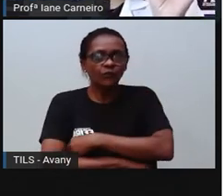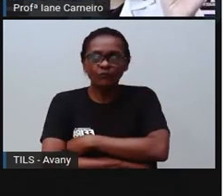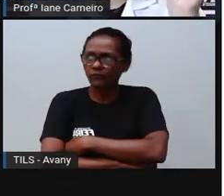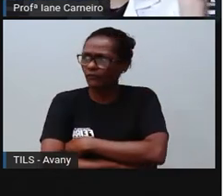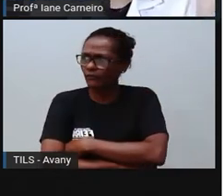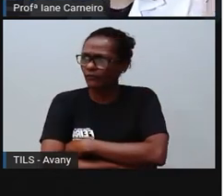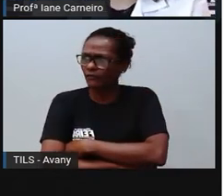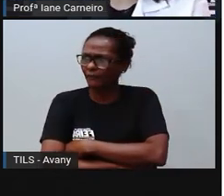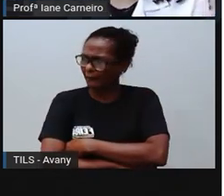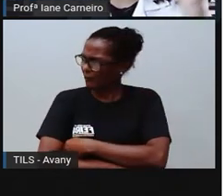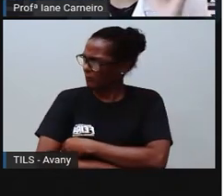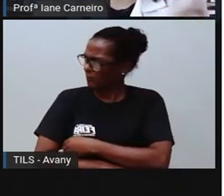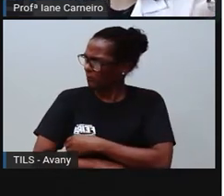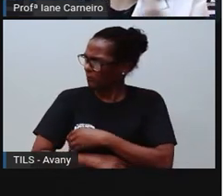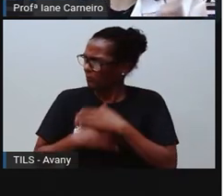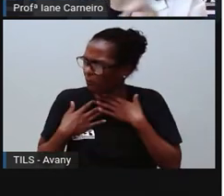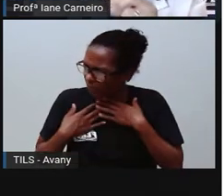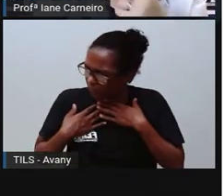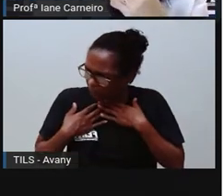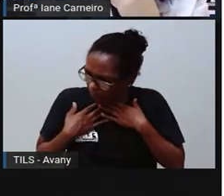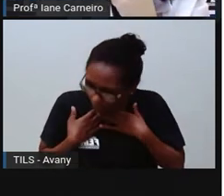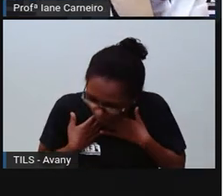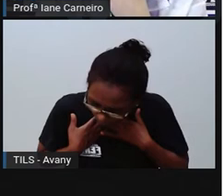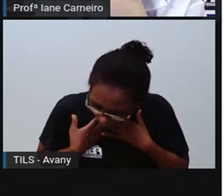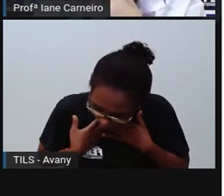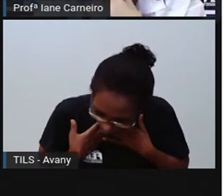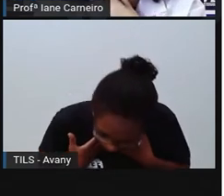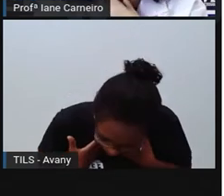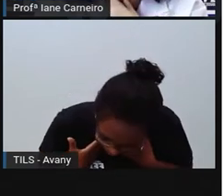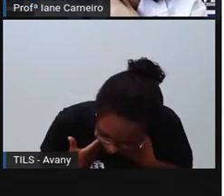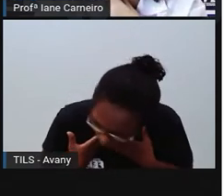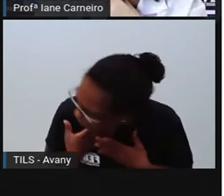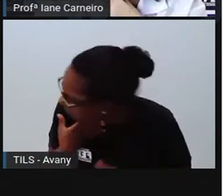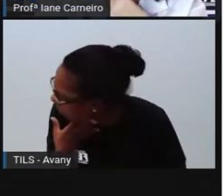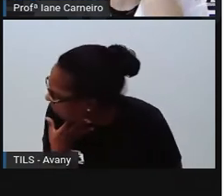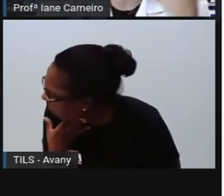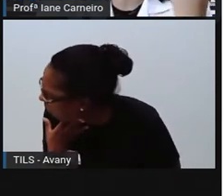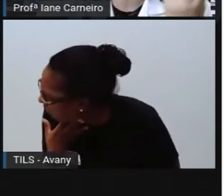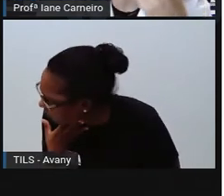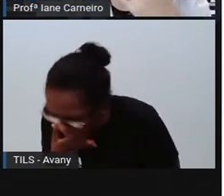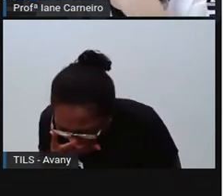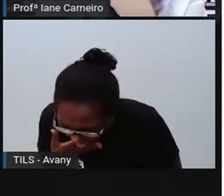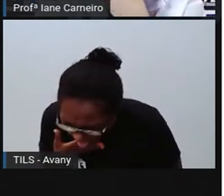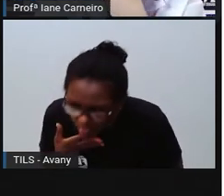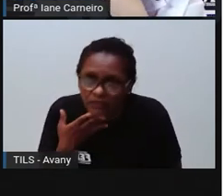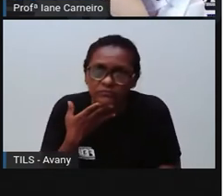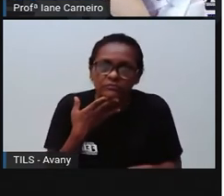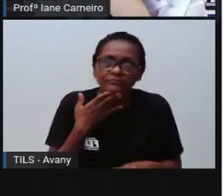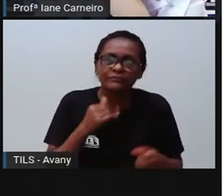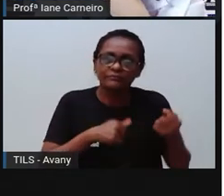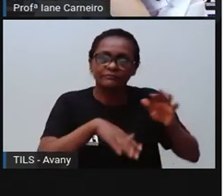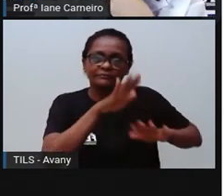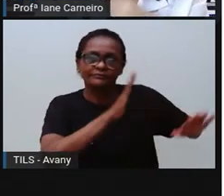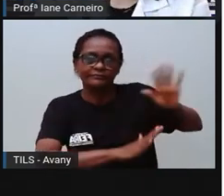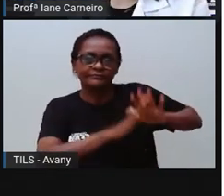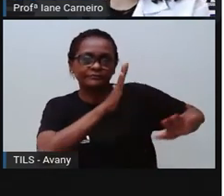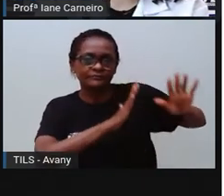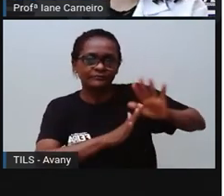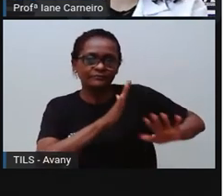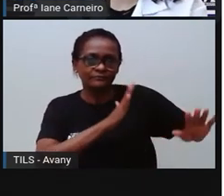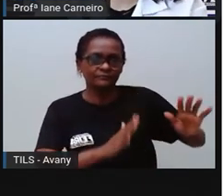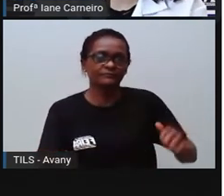bolinha, né, colorida, não põe na boca, certo? Conversa com o adulto da sua casa e pergunta o que é. Combinado?